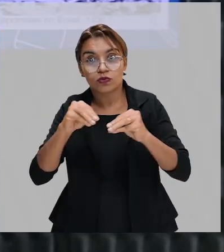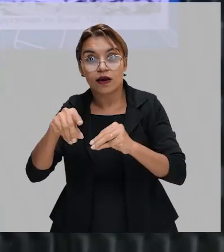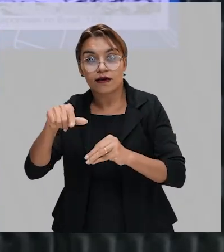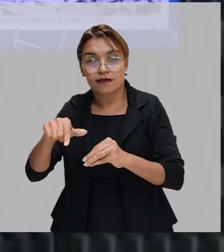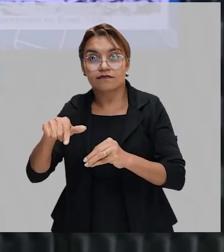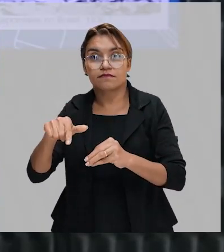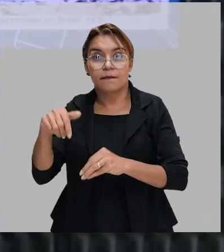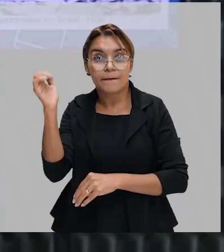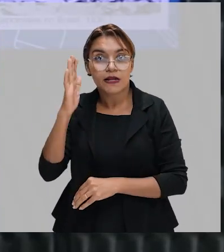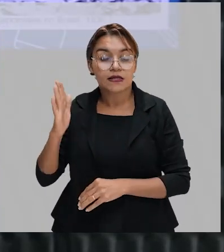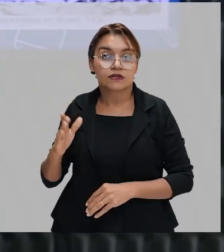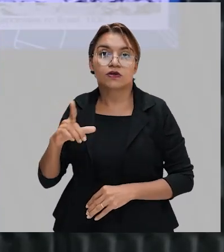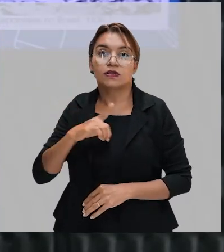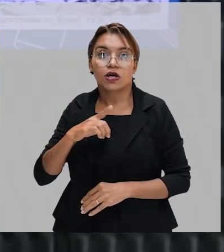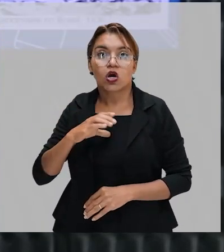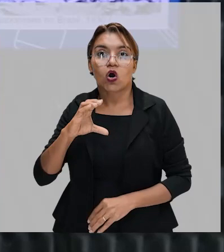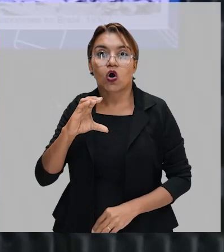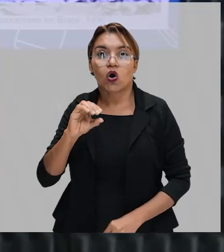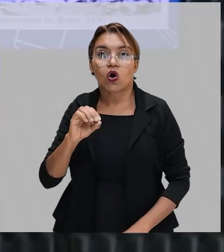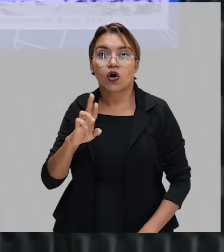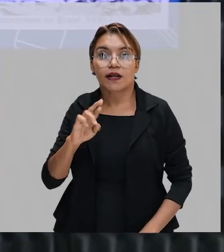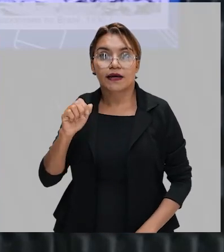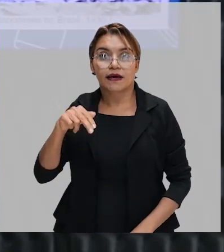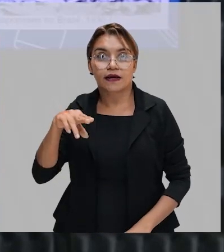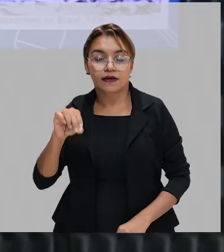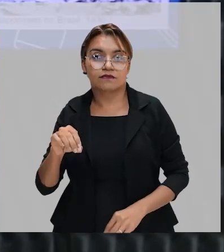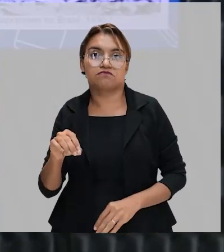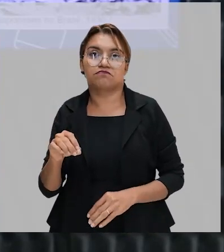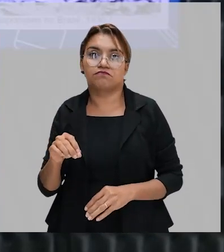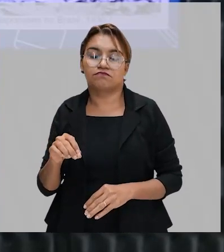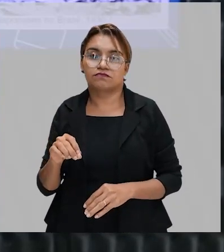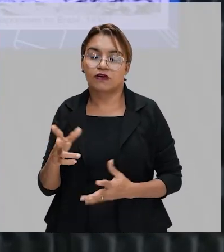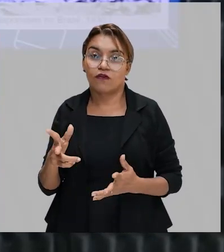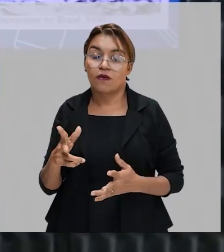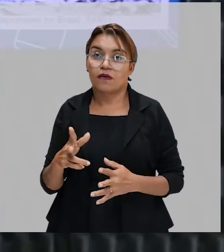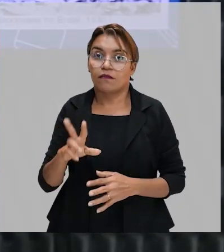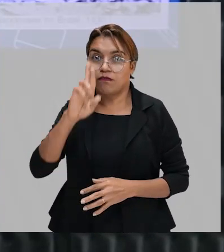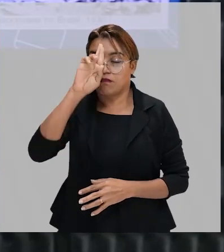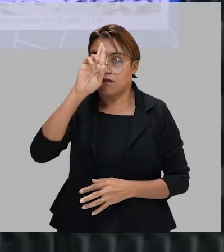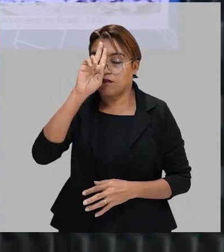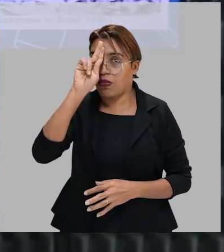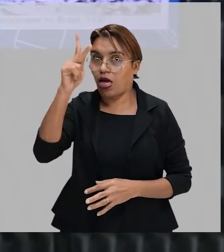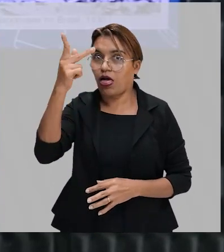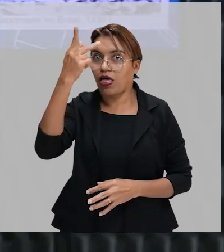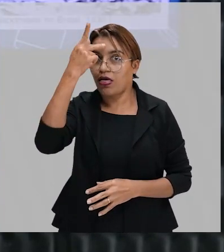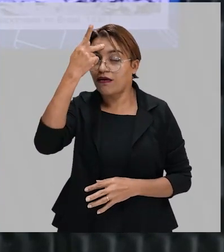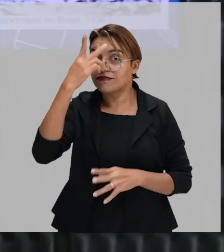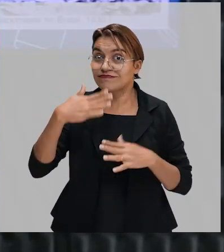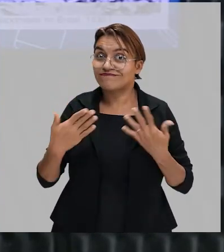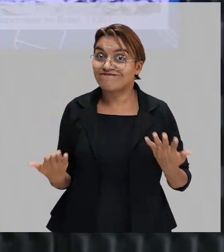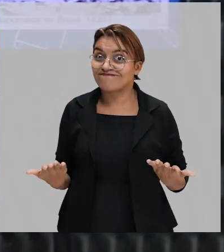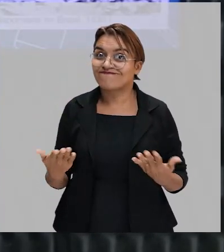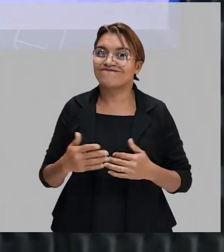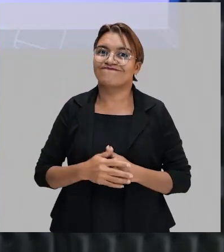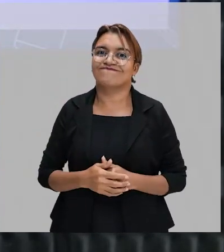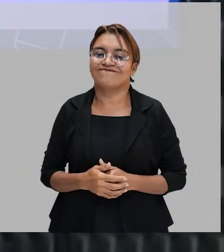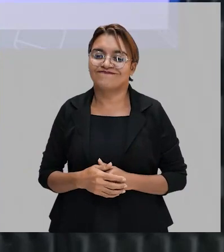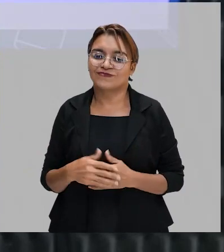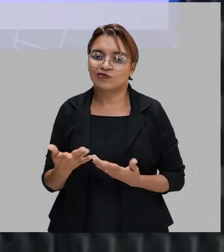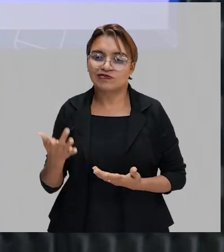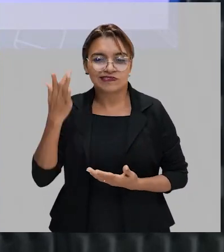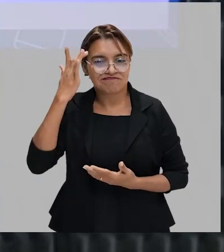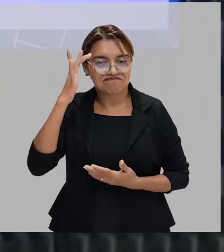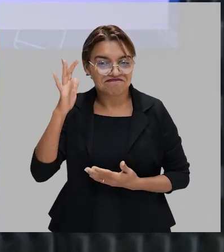coreano aqui, no dia de hoje, tá? Eu vou parar de falar porque eu posso trocar. É japonês ou é chinês? Pesquisa aí.